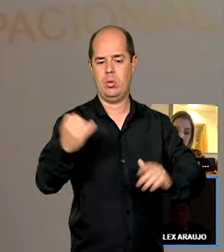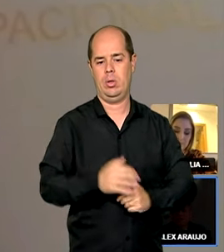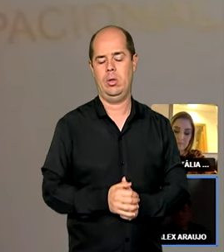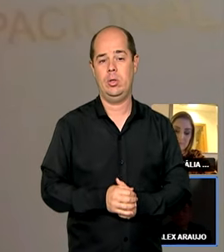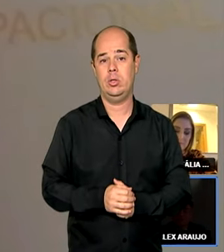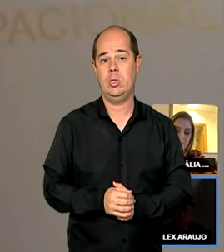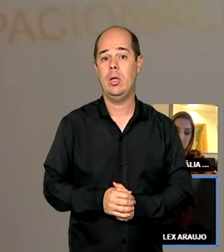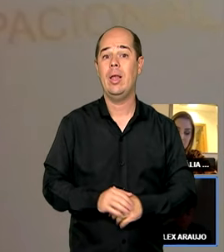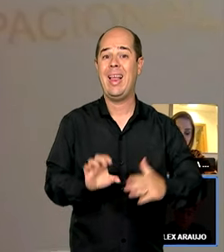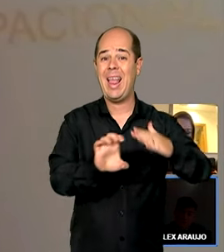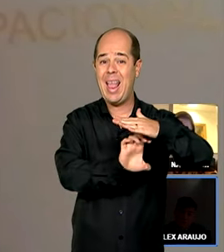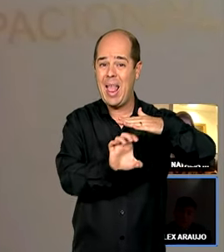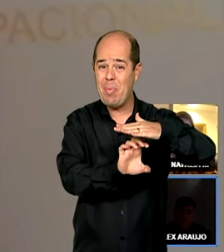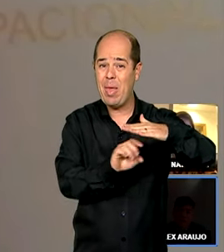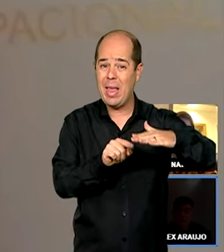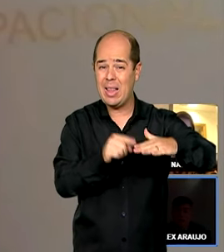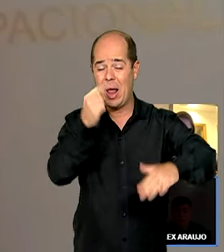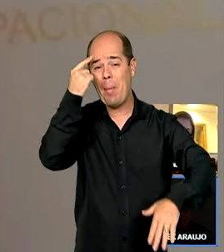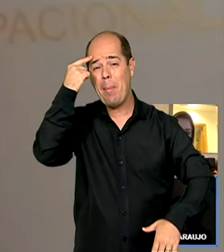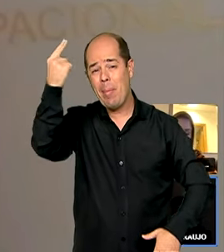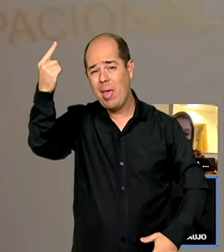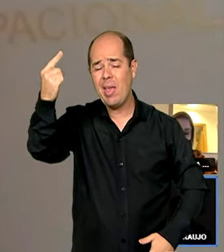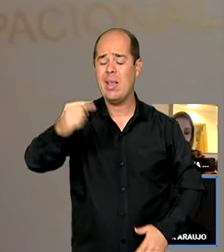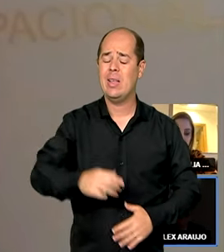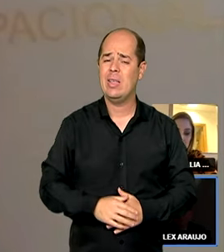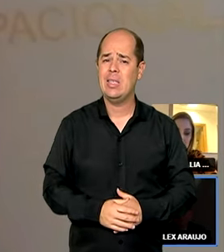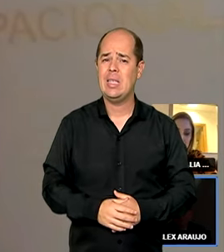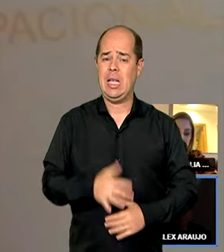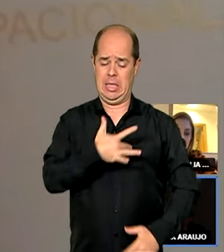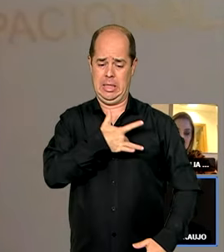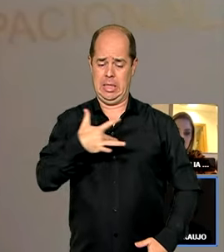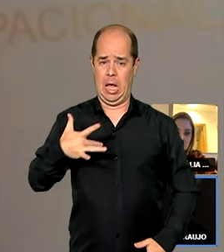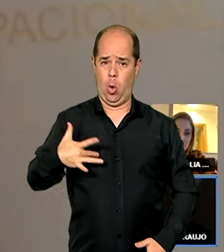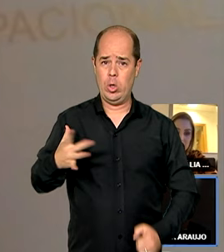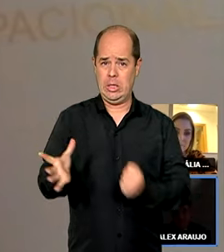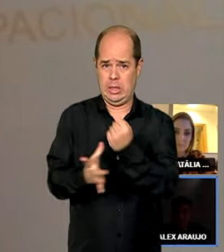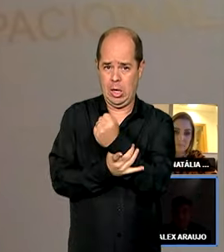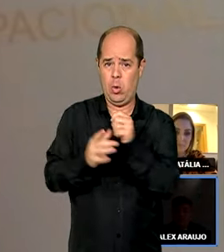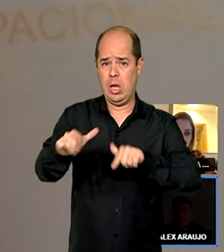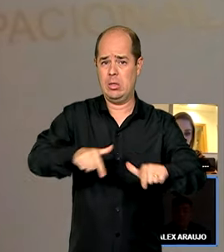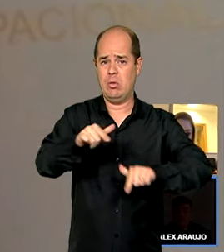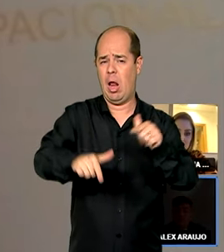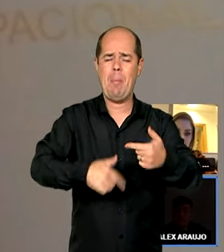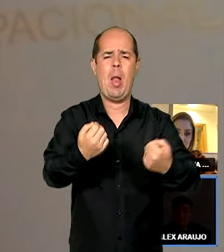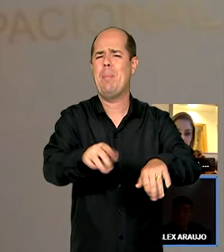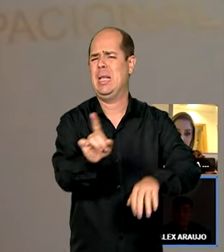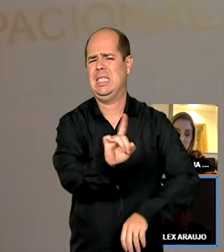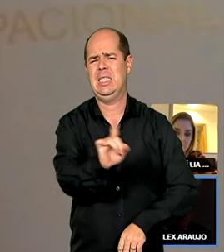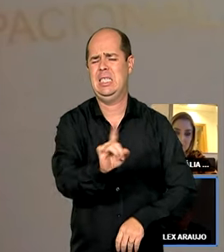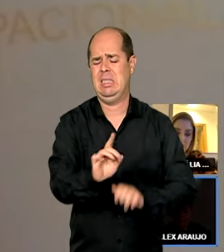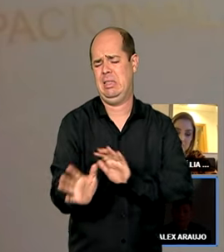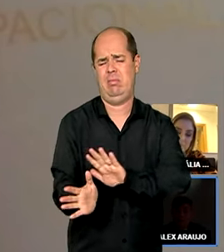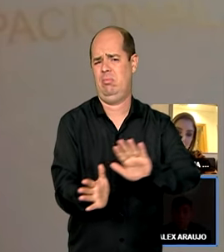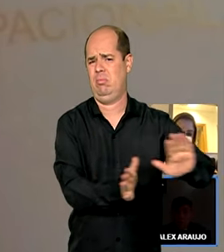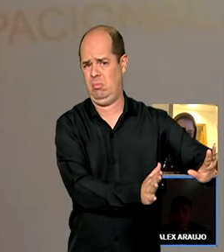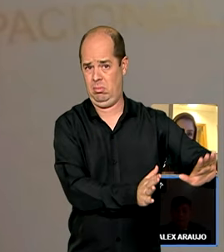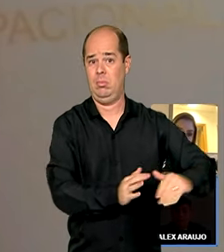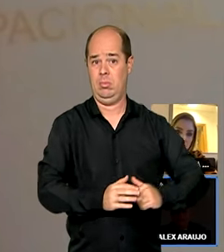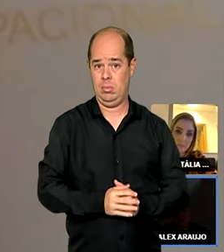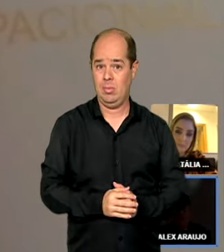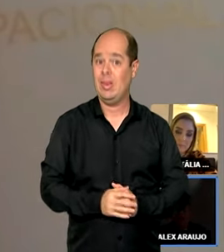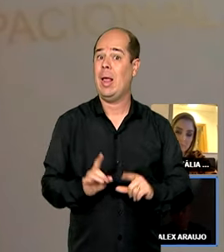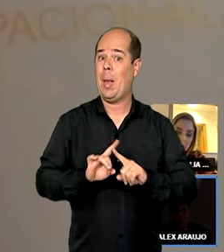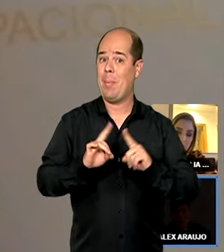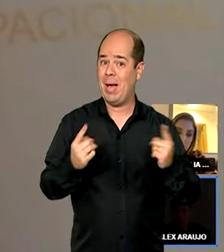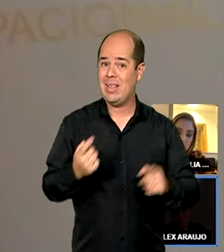investir em saúde e segurança do trabalho fica para segundo plano. E, na verdade, quando você começa a fazer a conta